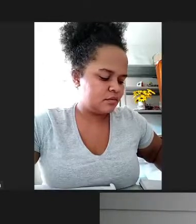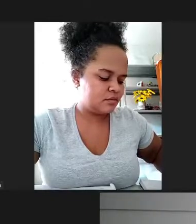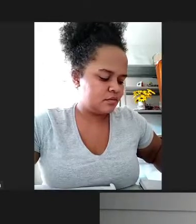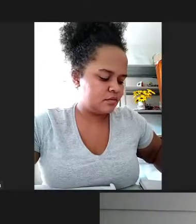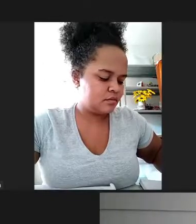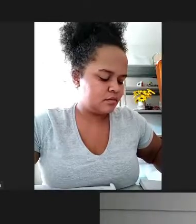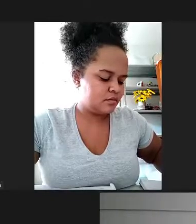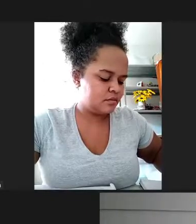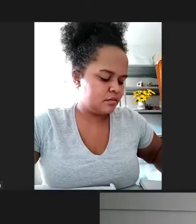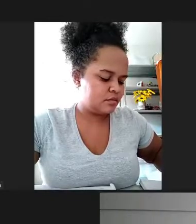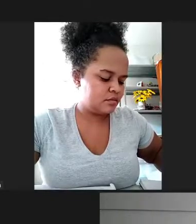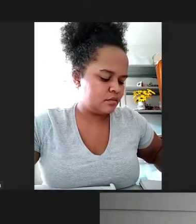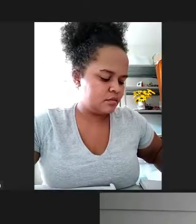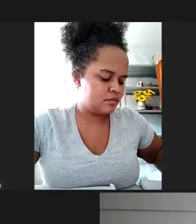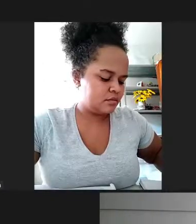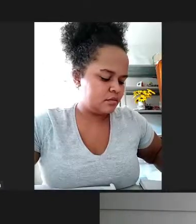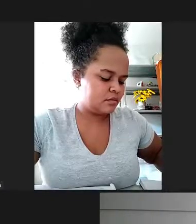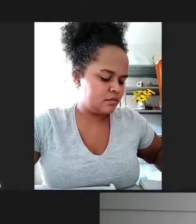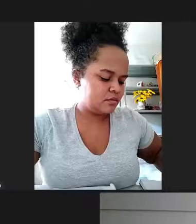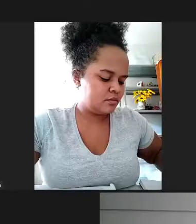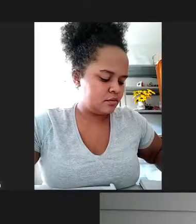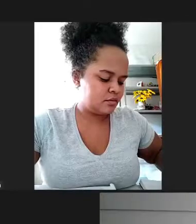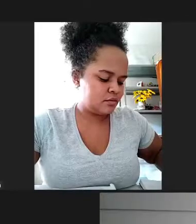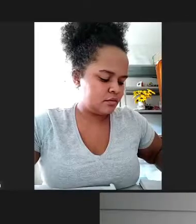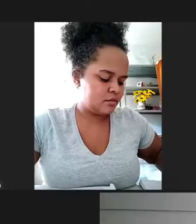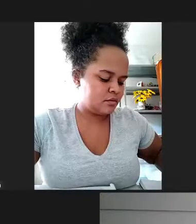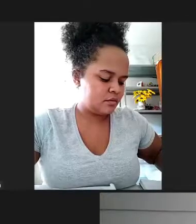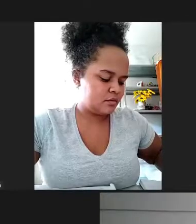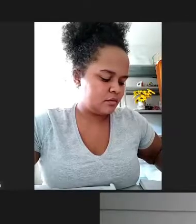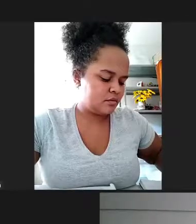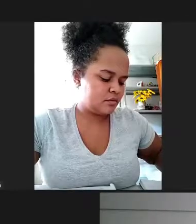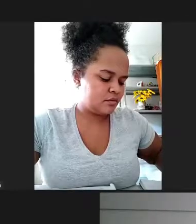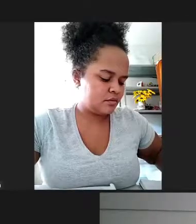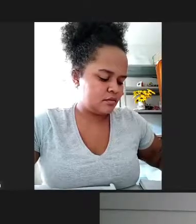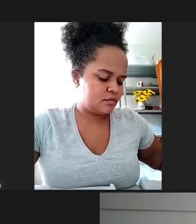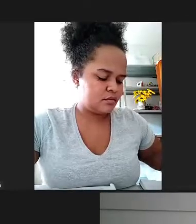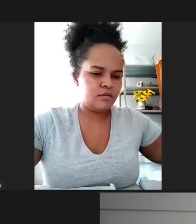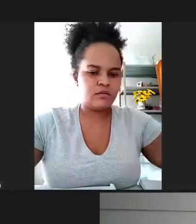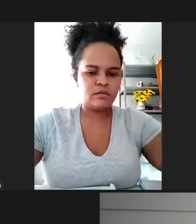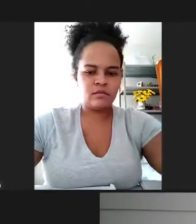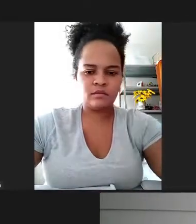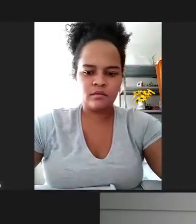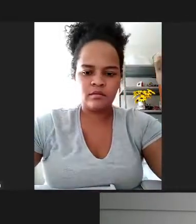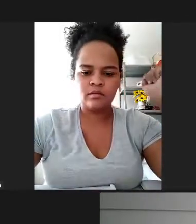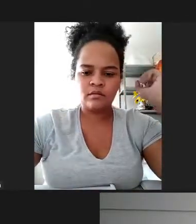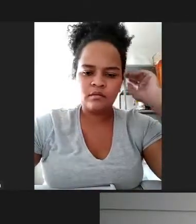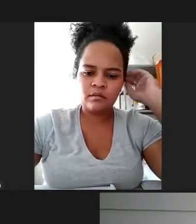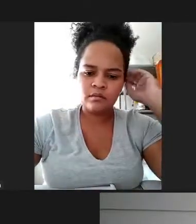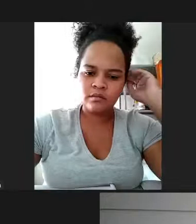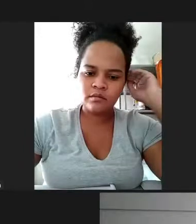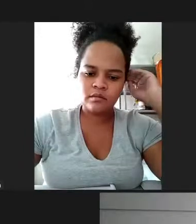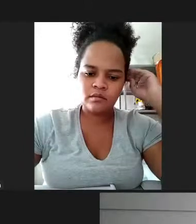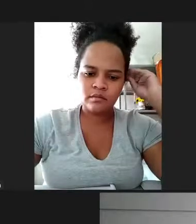prevenção à Covid-19, essa casa optou por não conceder os diplomas de mérito comunitário neste ano. Embora